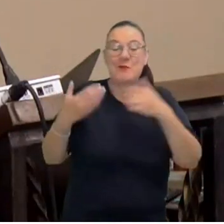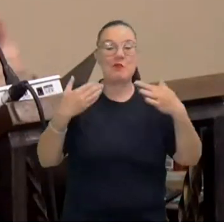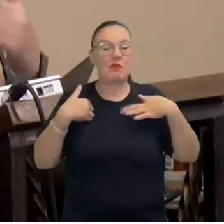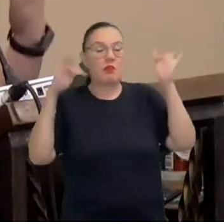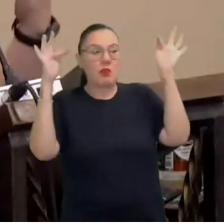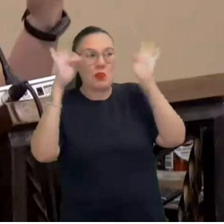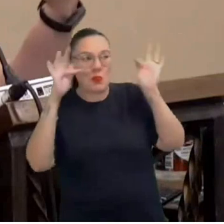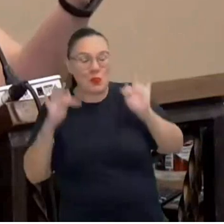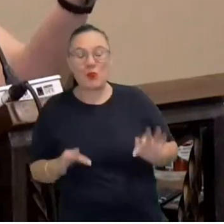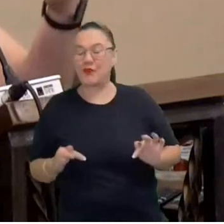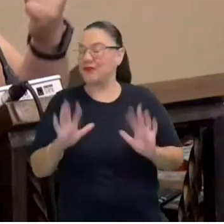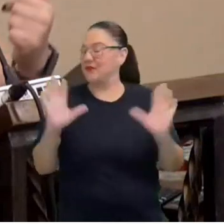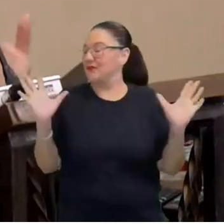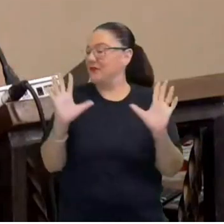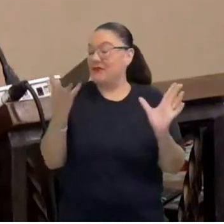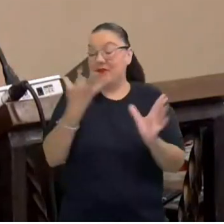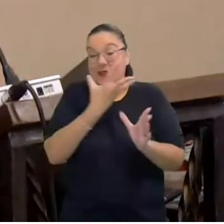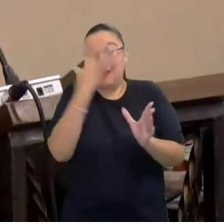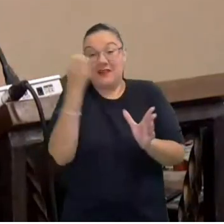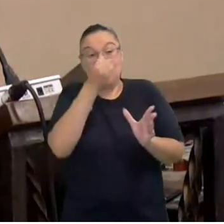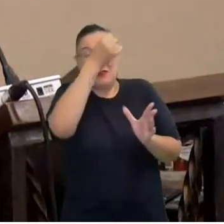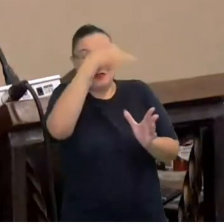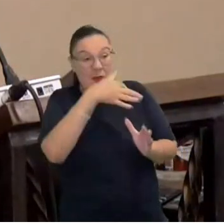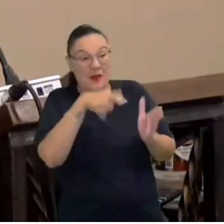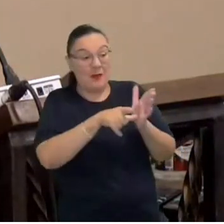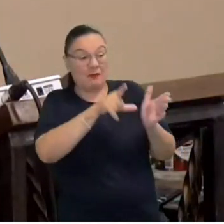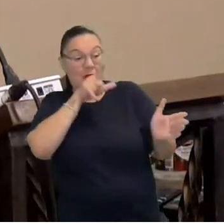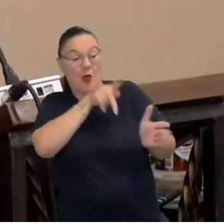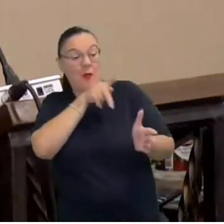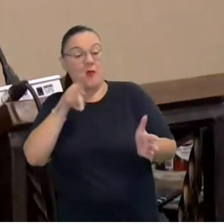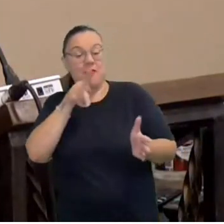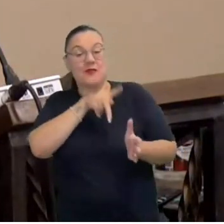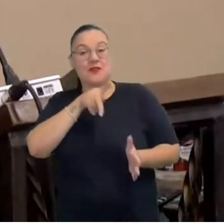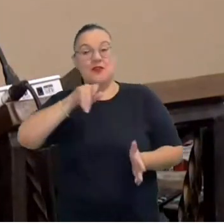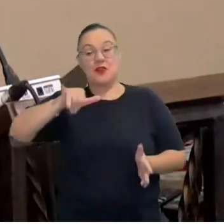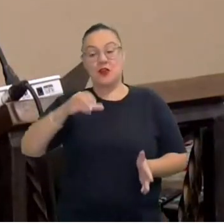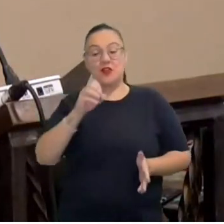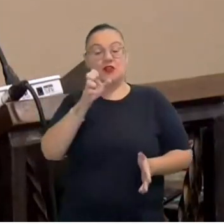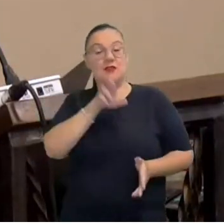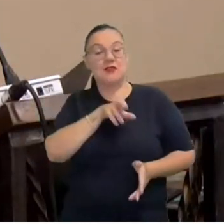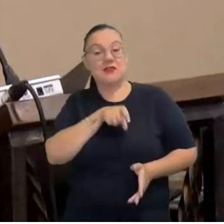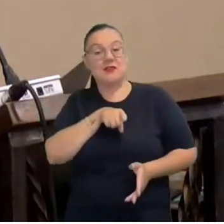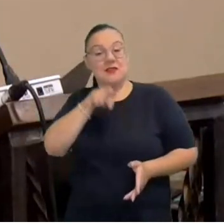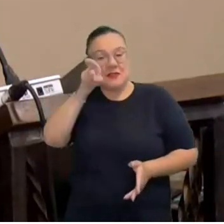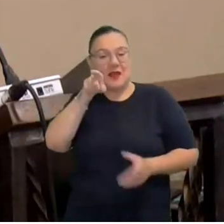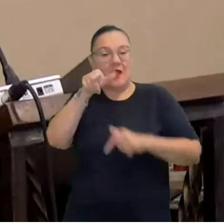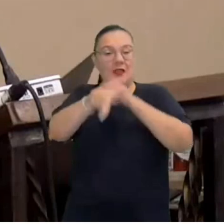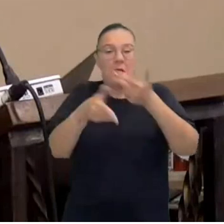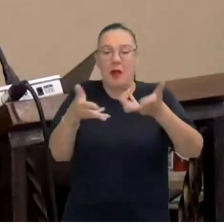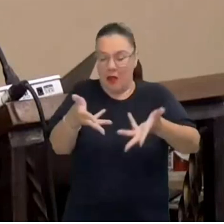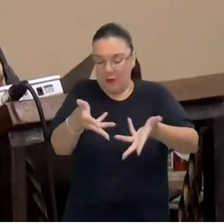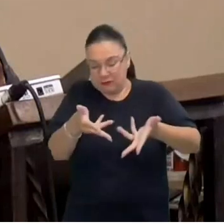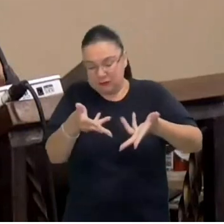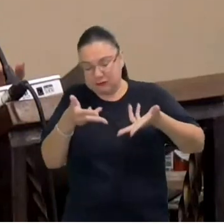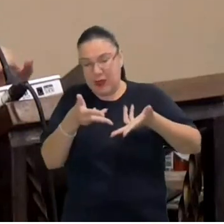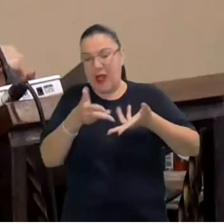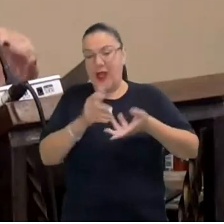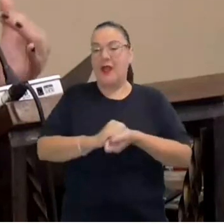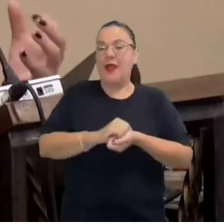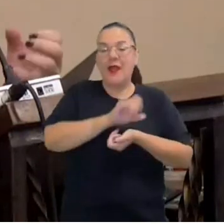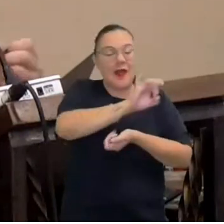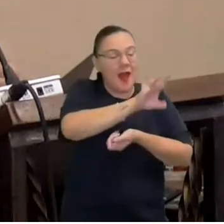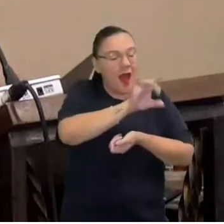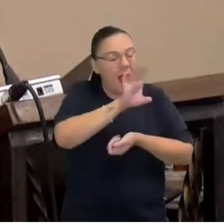de comentar o trabalho do meu antecessor, o professor Rogério Carlos Borne, que fez um trabalho fantástico de acompanhamento de cada